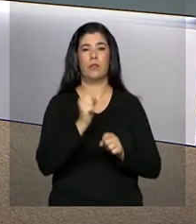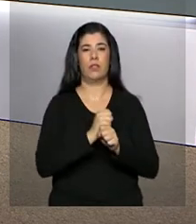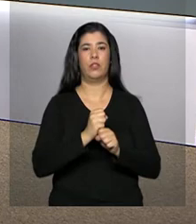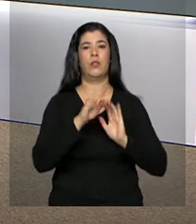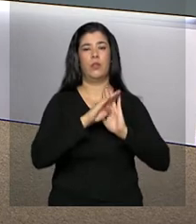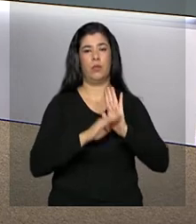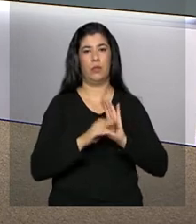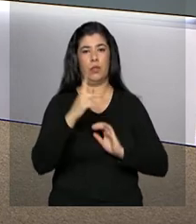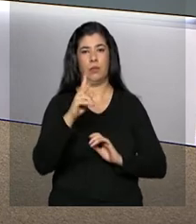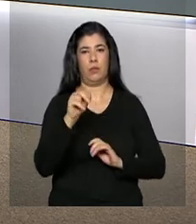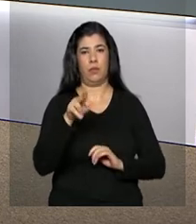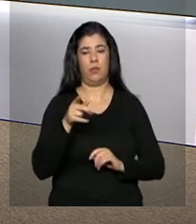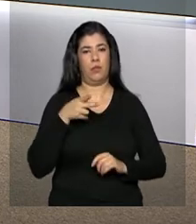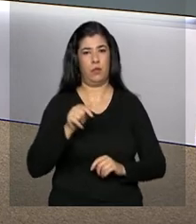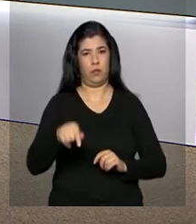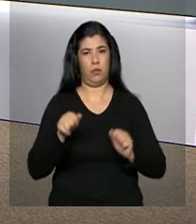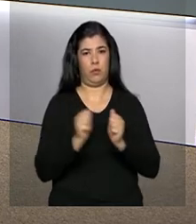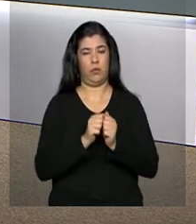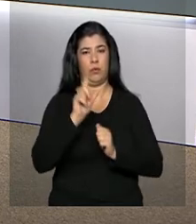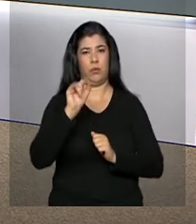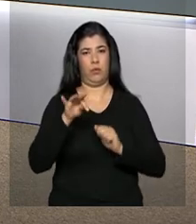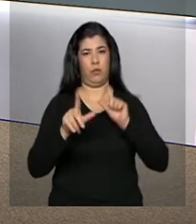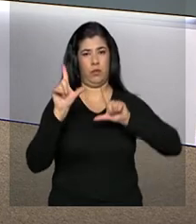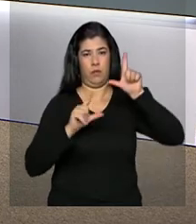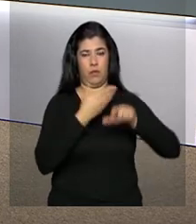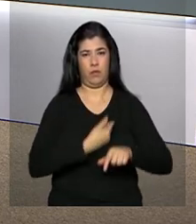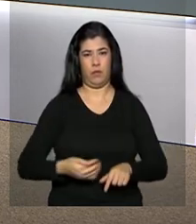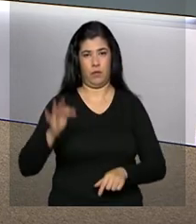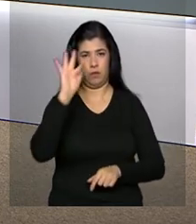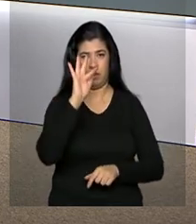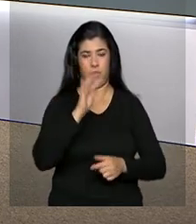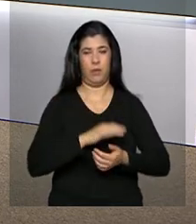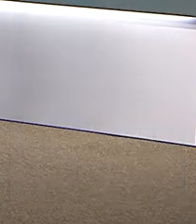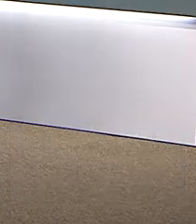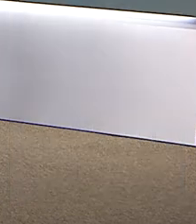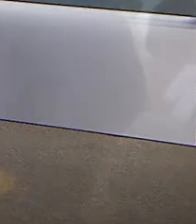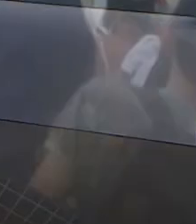20 anos do PRONAF. Continue com a gente, NBR e a TV do Governo Federal.